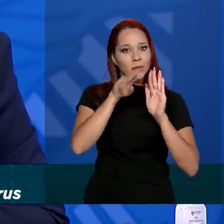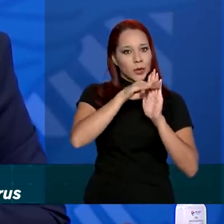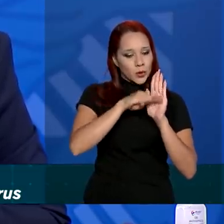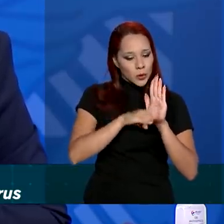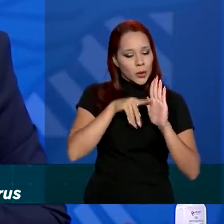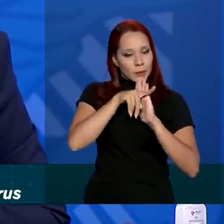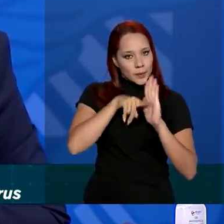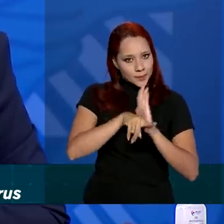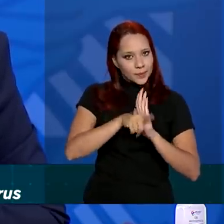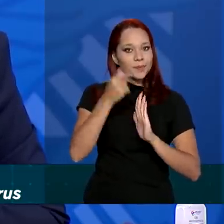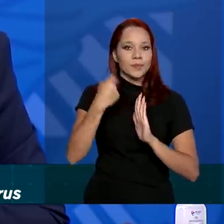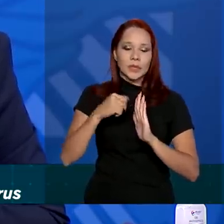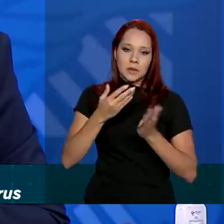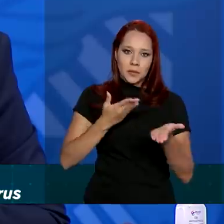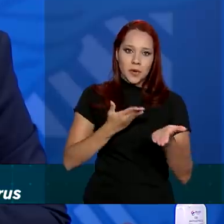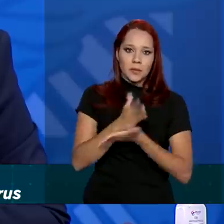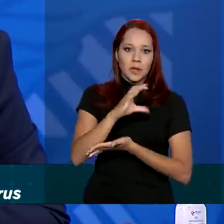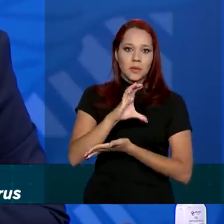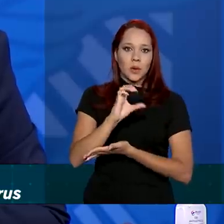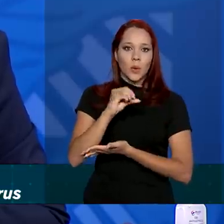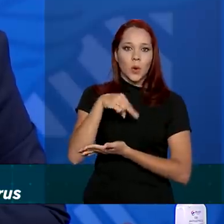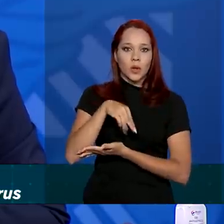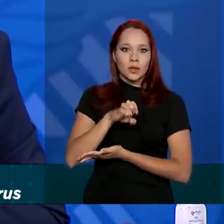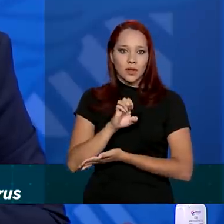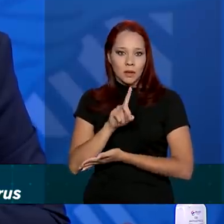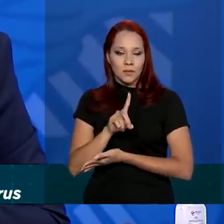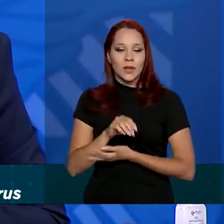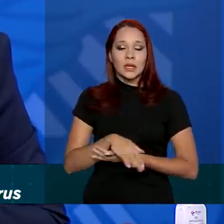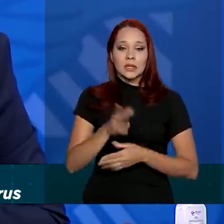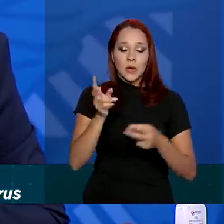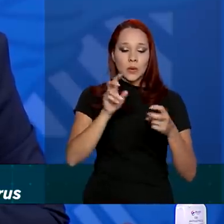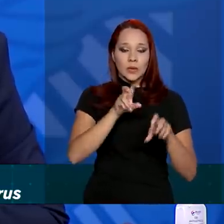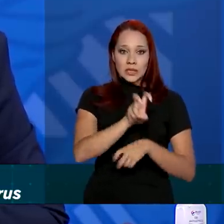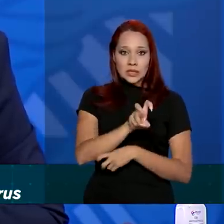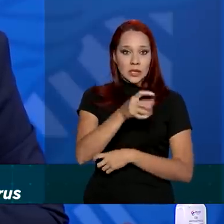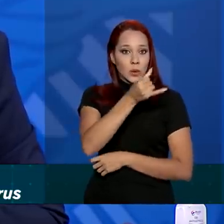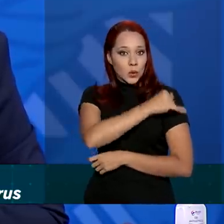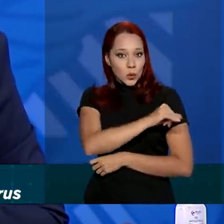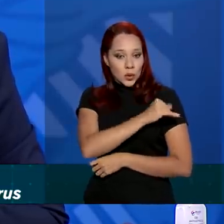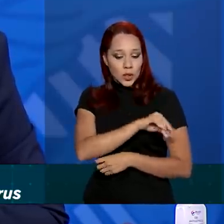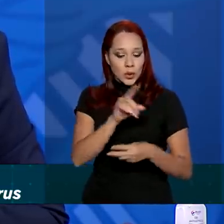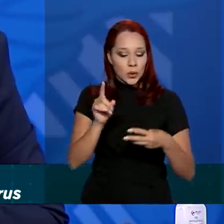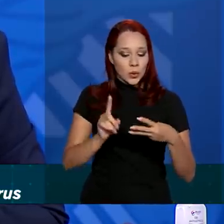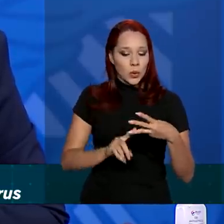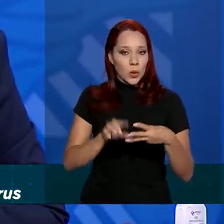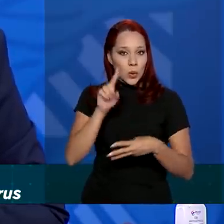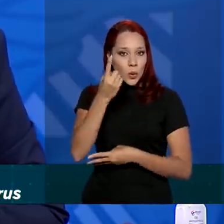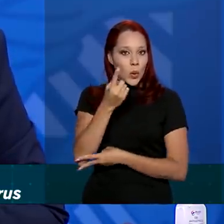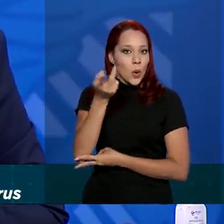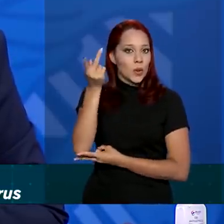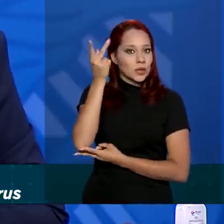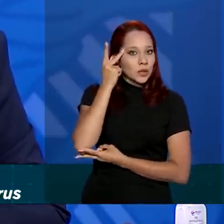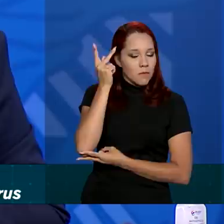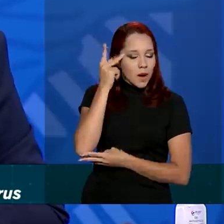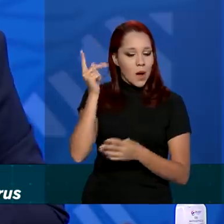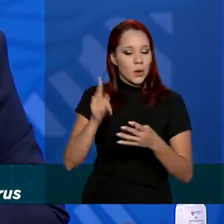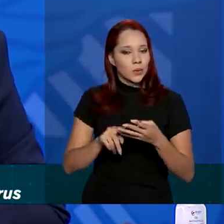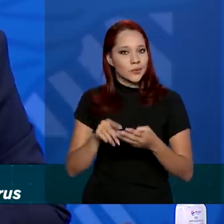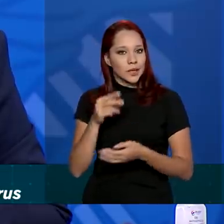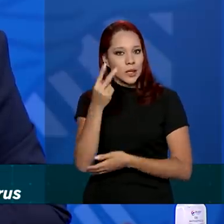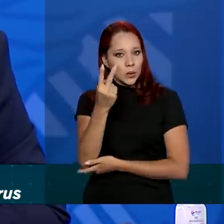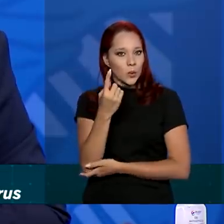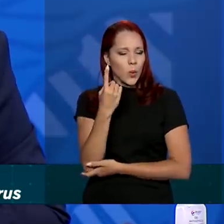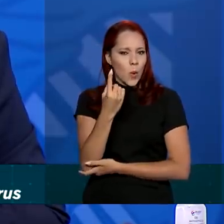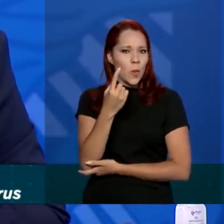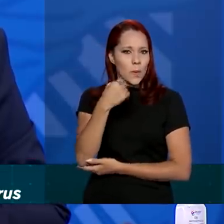que ser aprovado pelo Conep. São 5 no Rio de Janeiro, 1 em São Paulo e 1 em Brasília. E esse protocolo